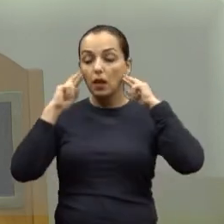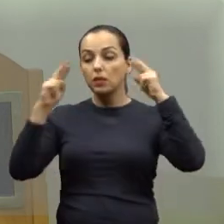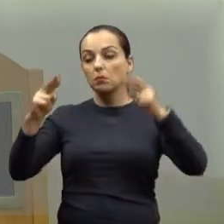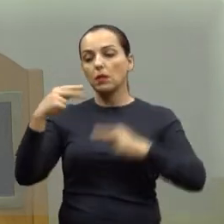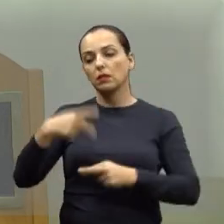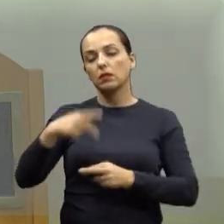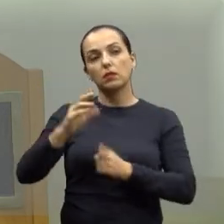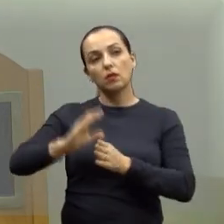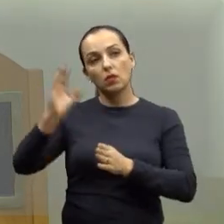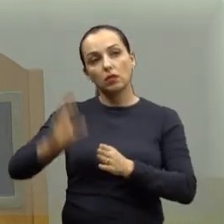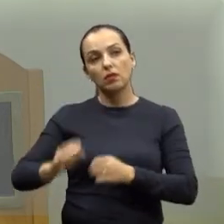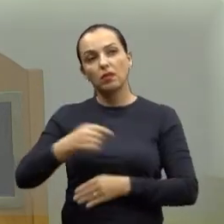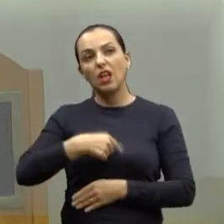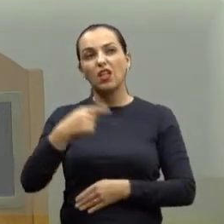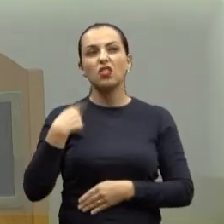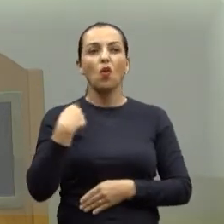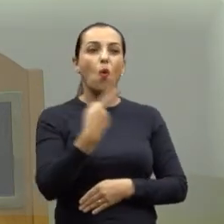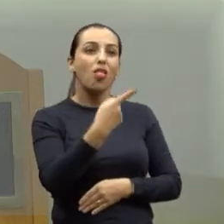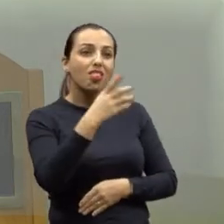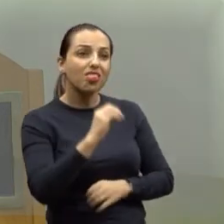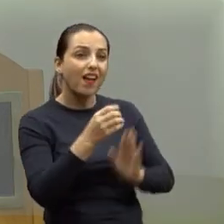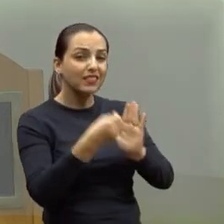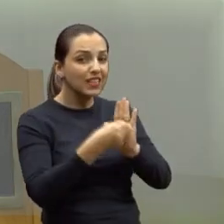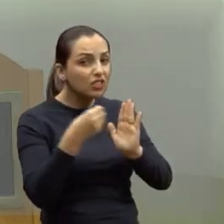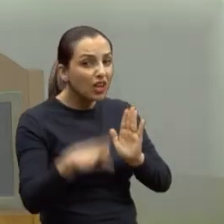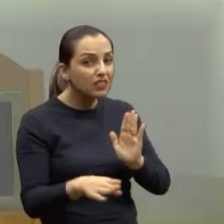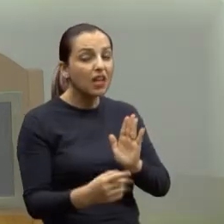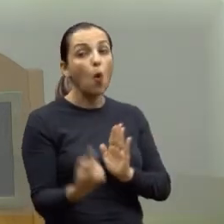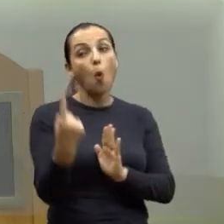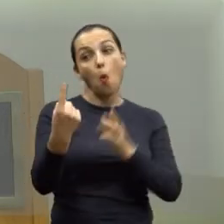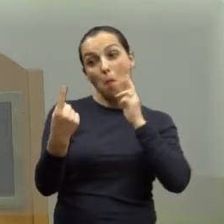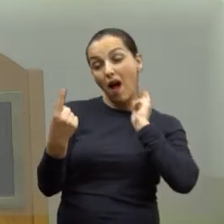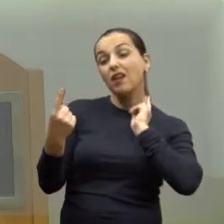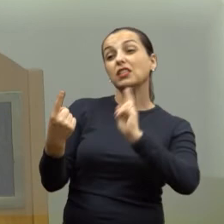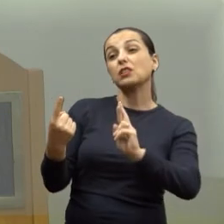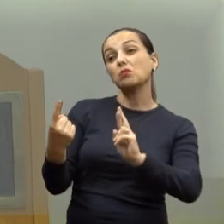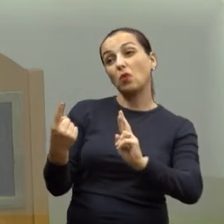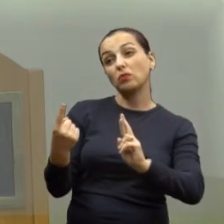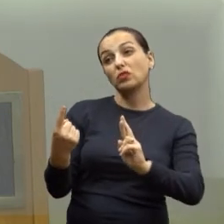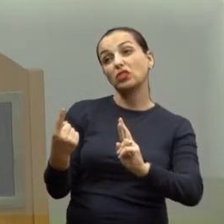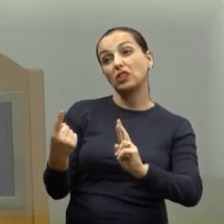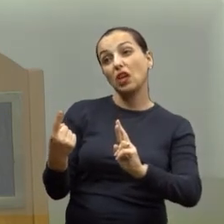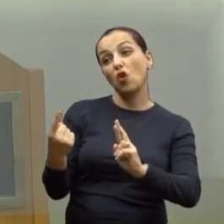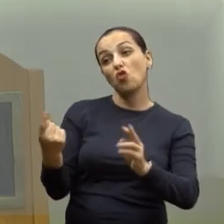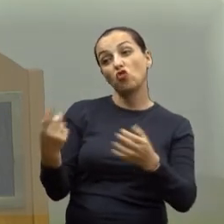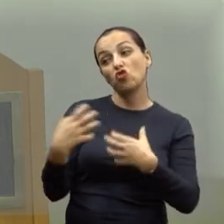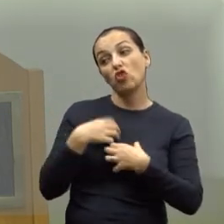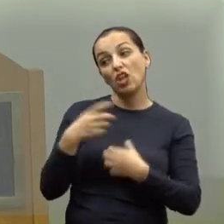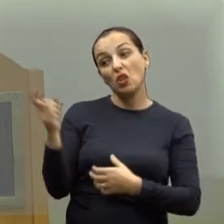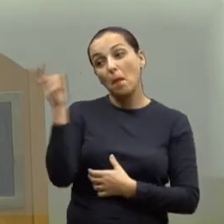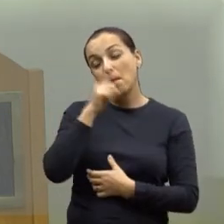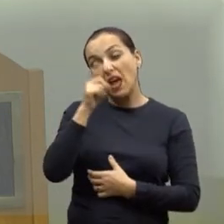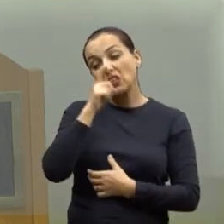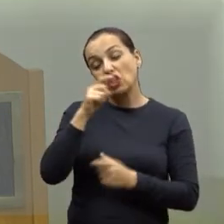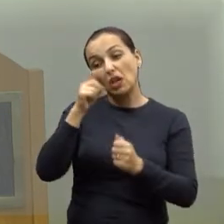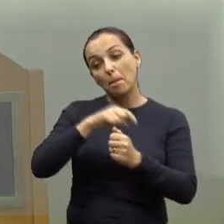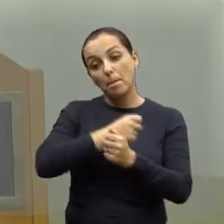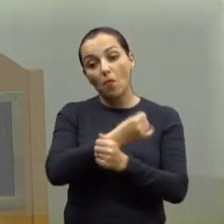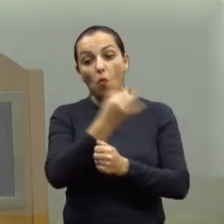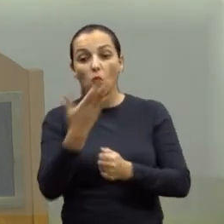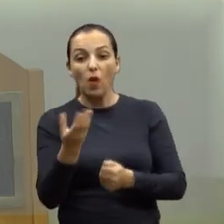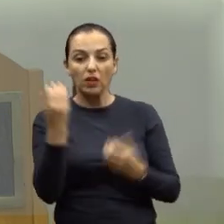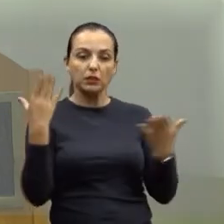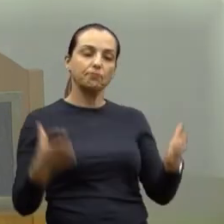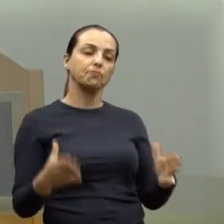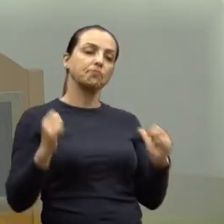essa casa. Porque a gente ter feito dez indicações, uma ter sido respondida de forma mentirosa e o resto ignorada, é no mínimo